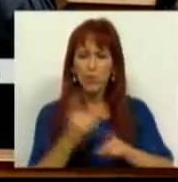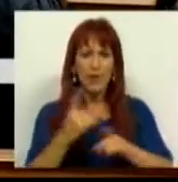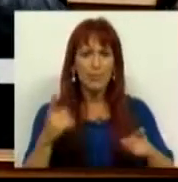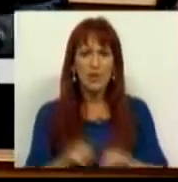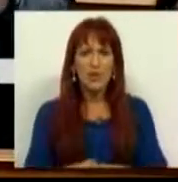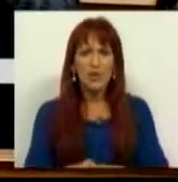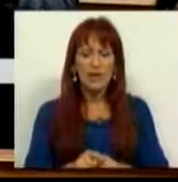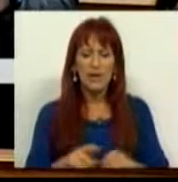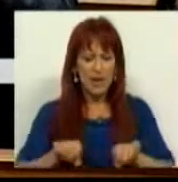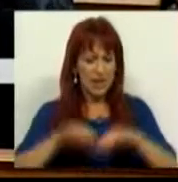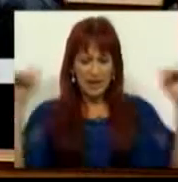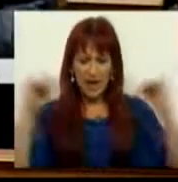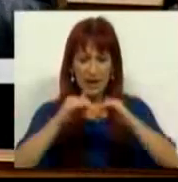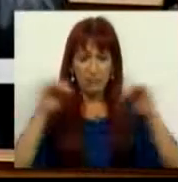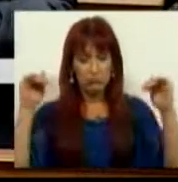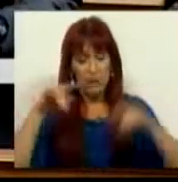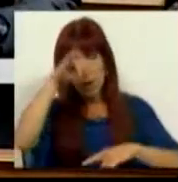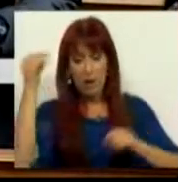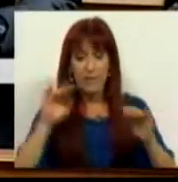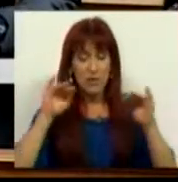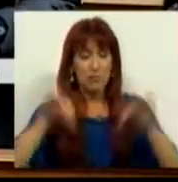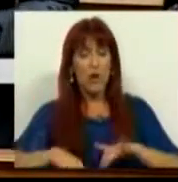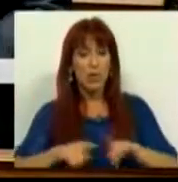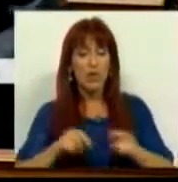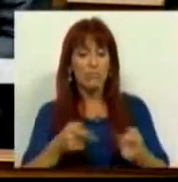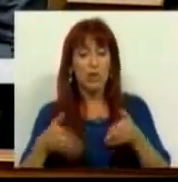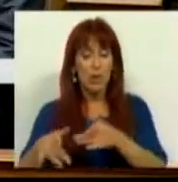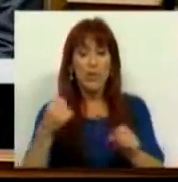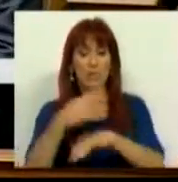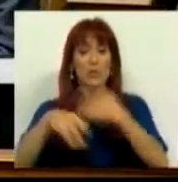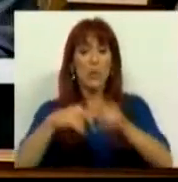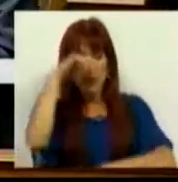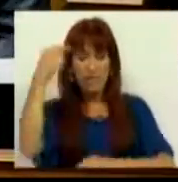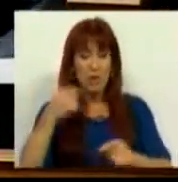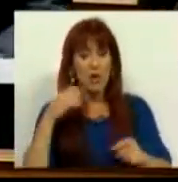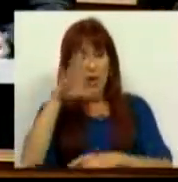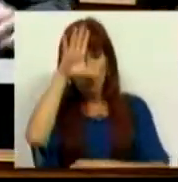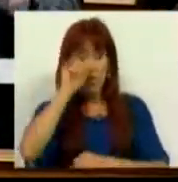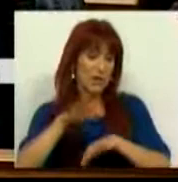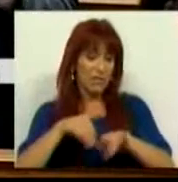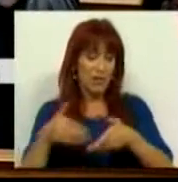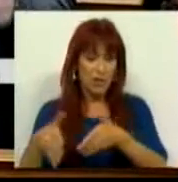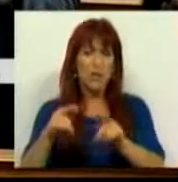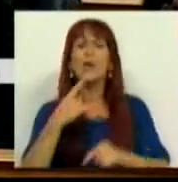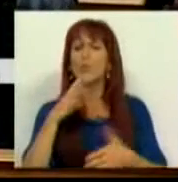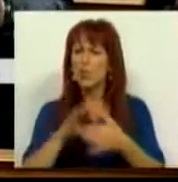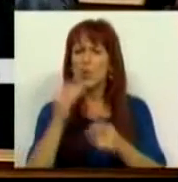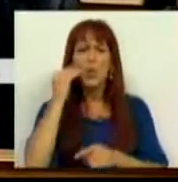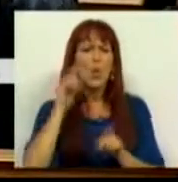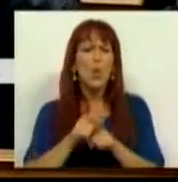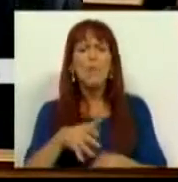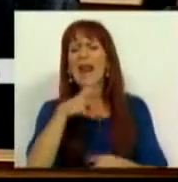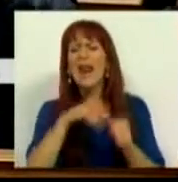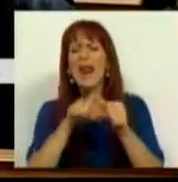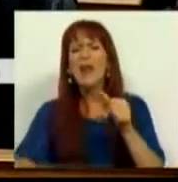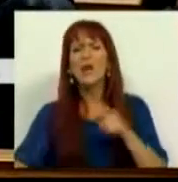da quebra e das dificuldades em enfrentar com uma estratégia eficiente a estratégia que o Governo montou. E tem muito a ver com uma narrativa